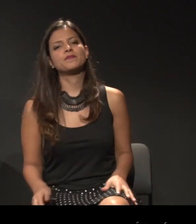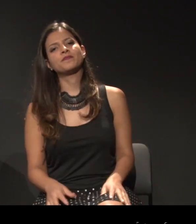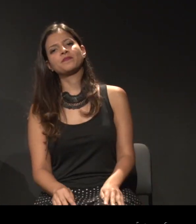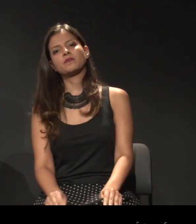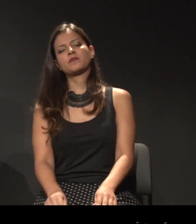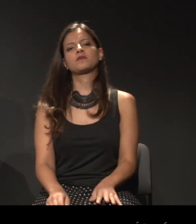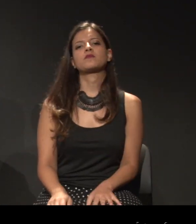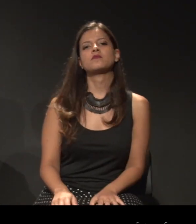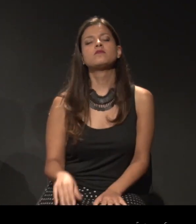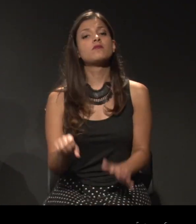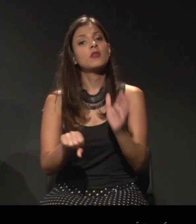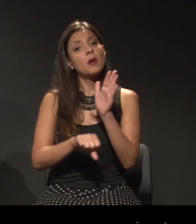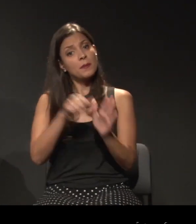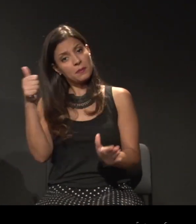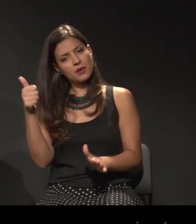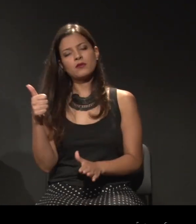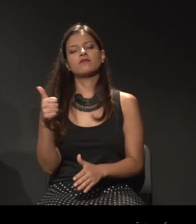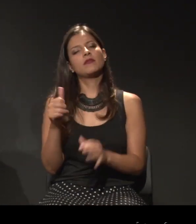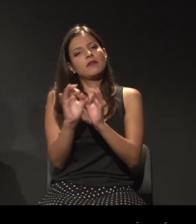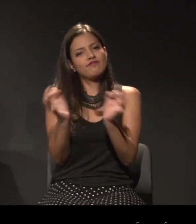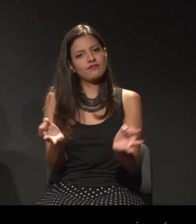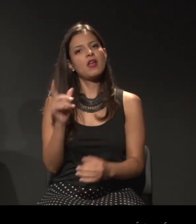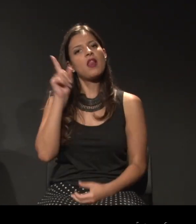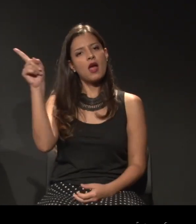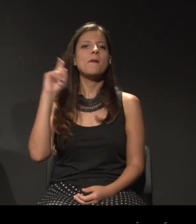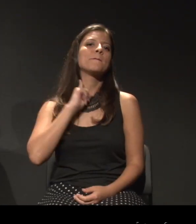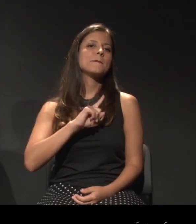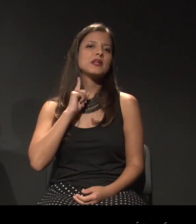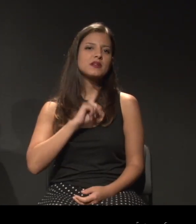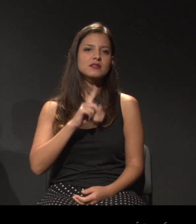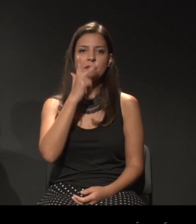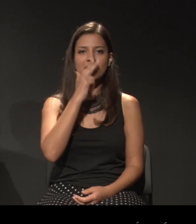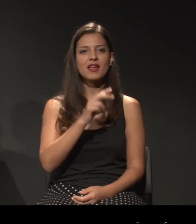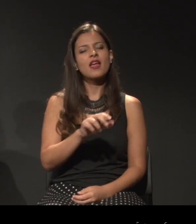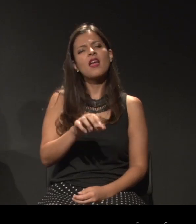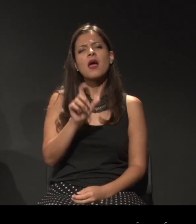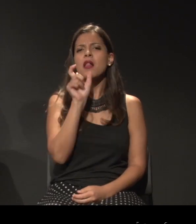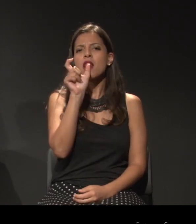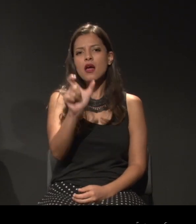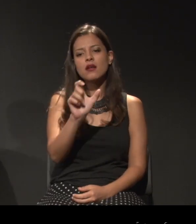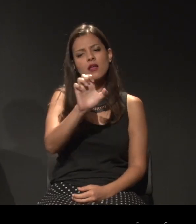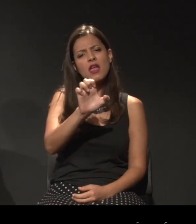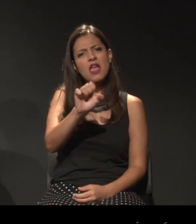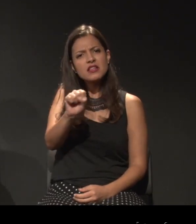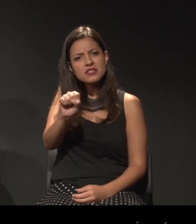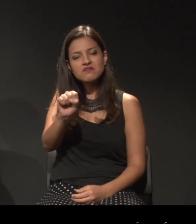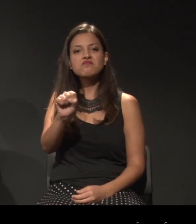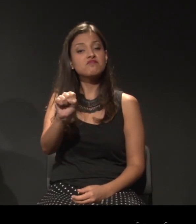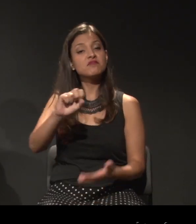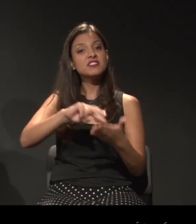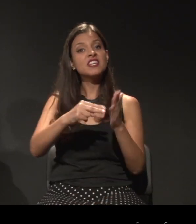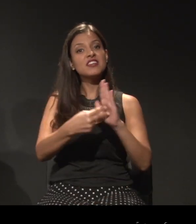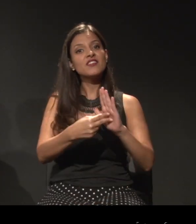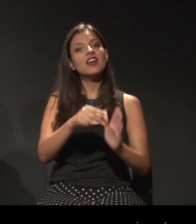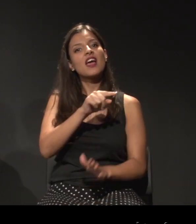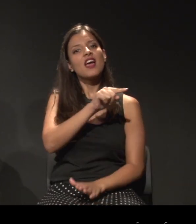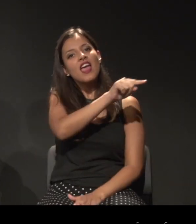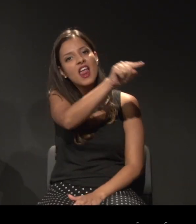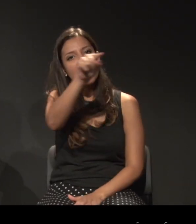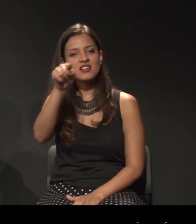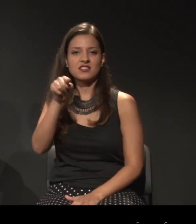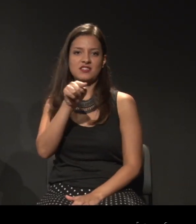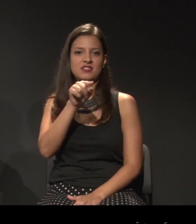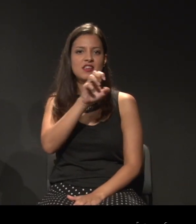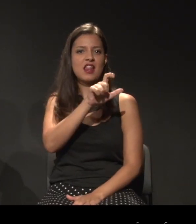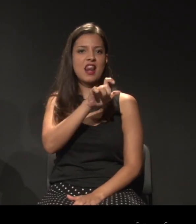entender ex. Ex é sinônimo de eles. Simples. Quis. seis. Seis. Es.